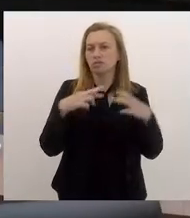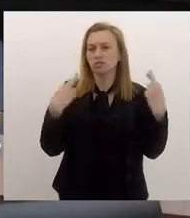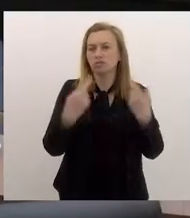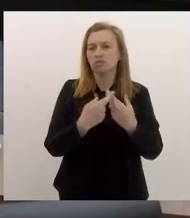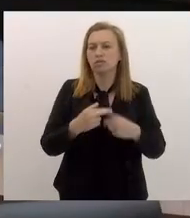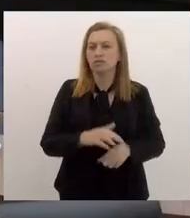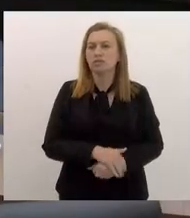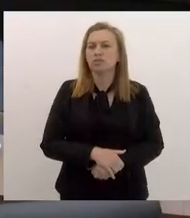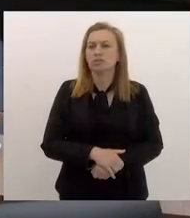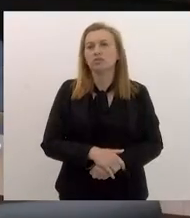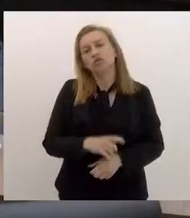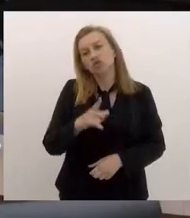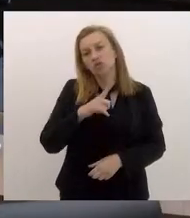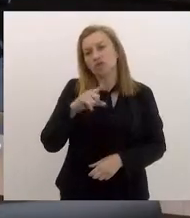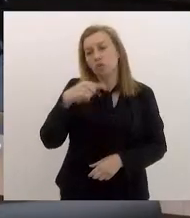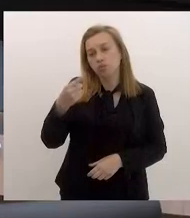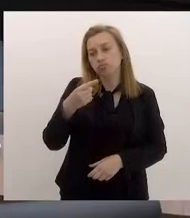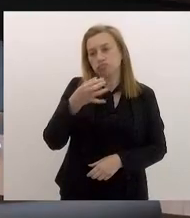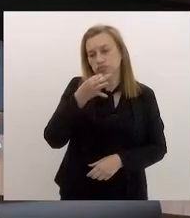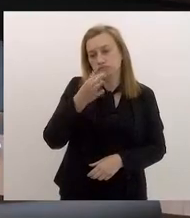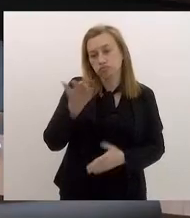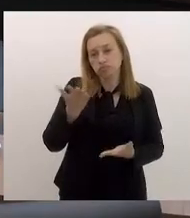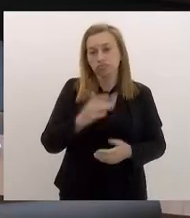Se tiver alguma outra sugestão?